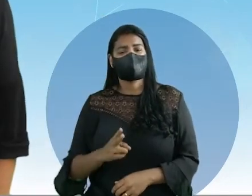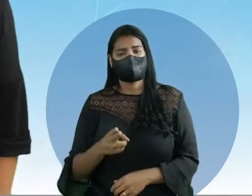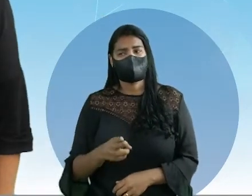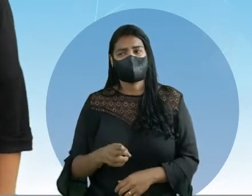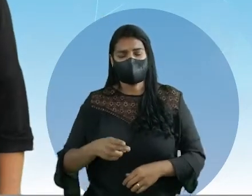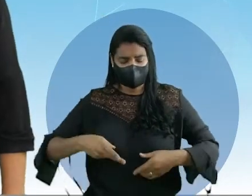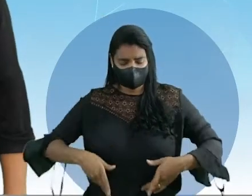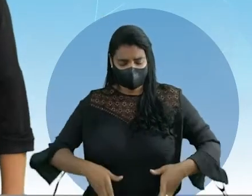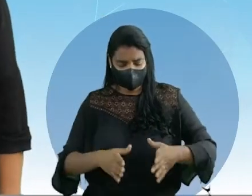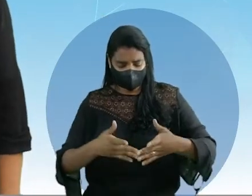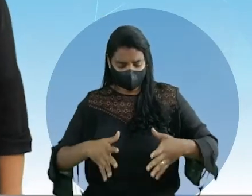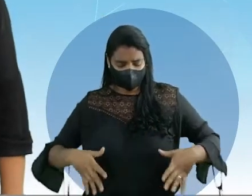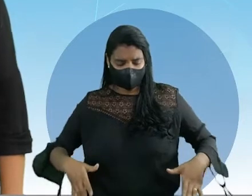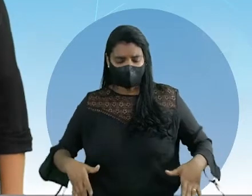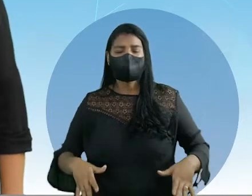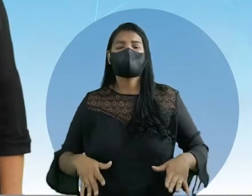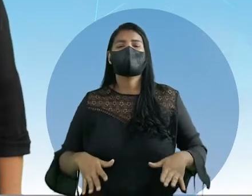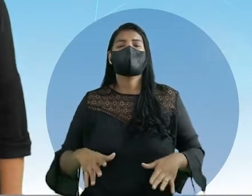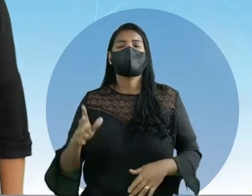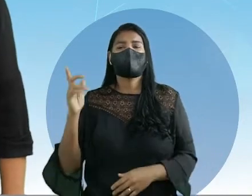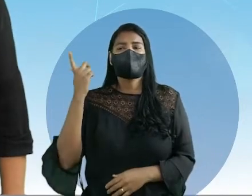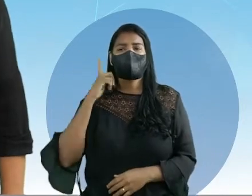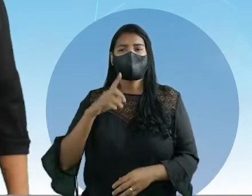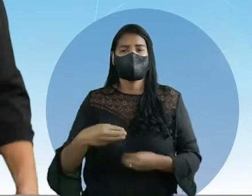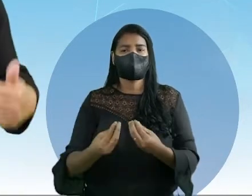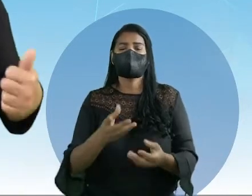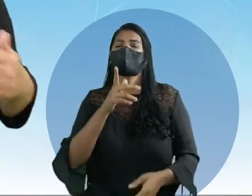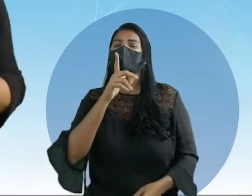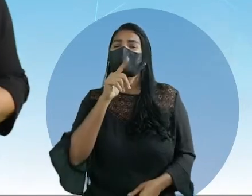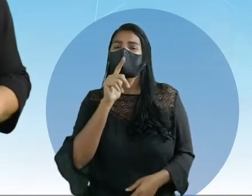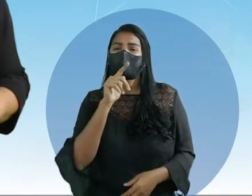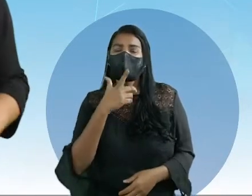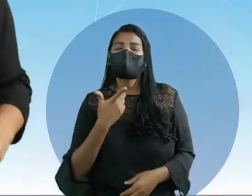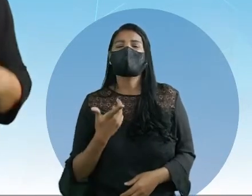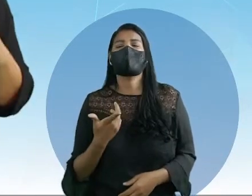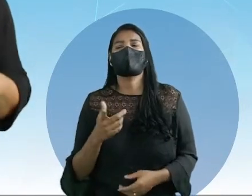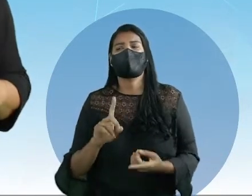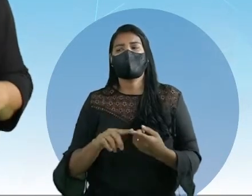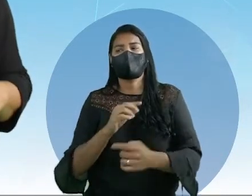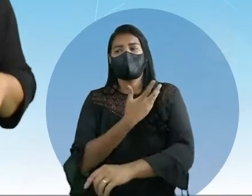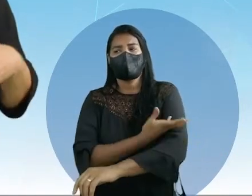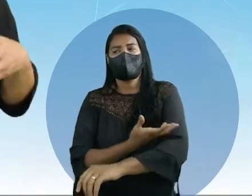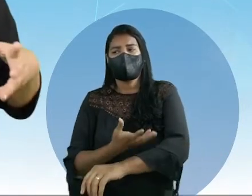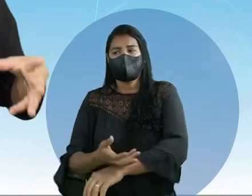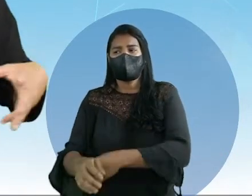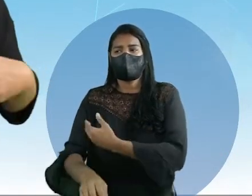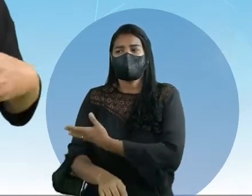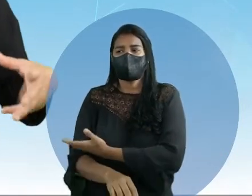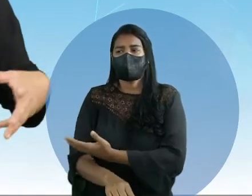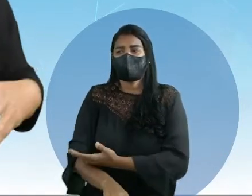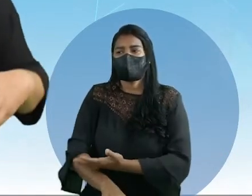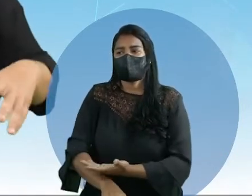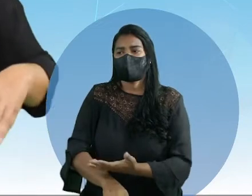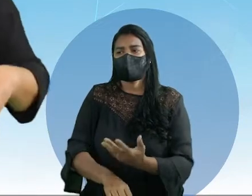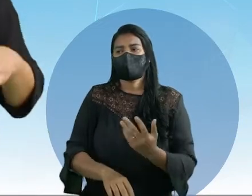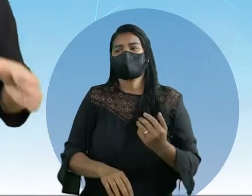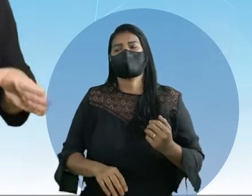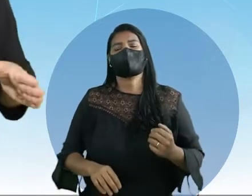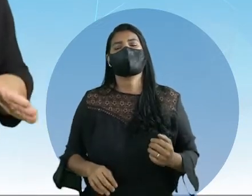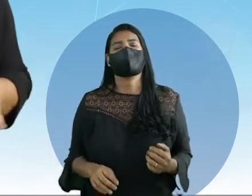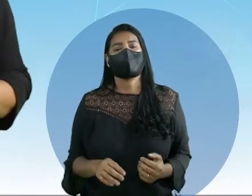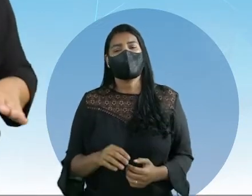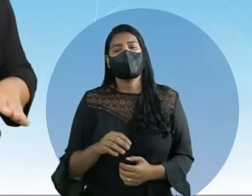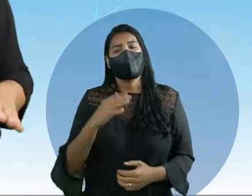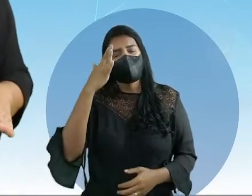inudada. O que garante ainda o fornecimento da água à forma local. Tá certo? A natureza é bem, ela